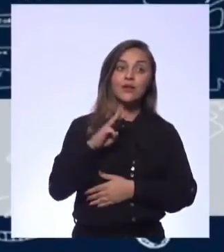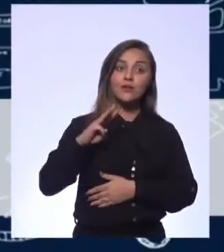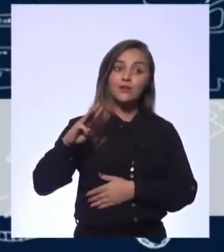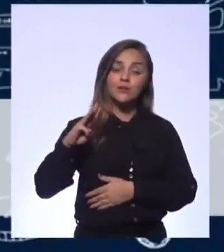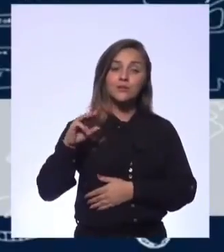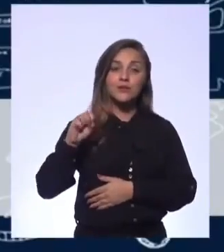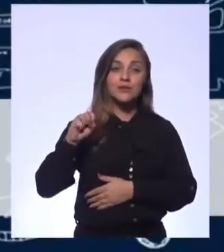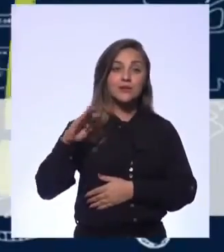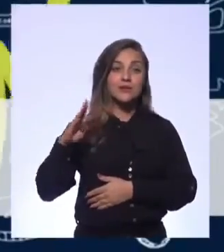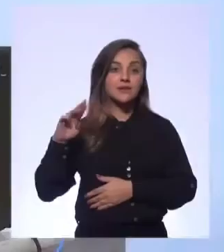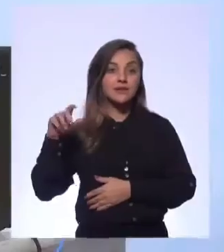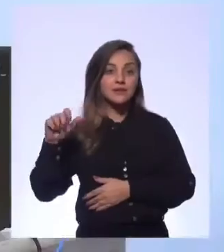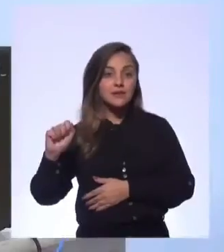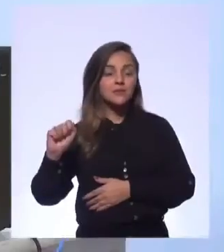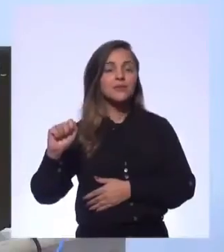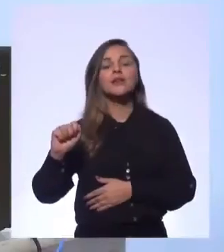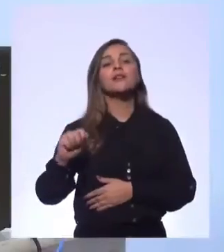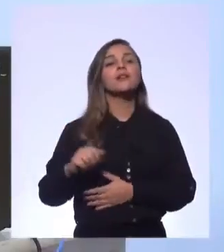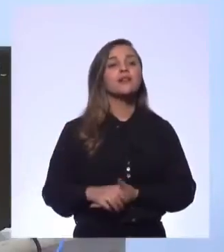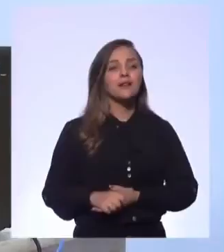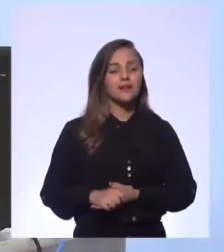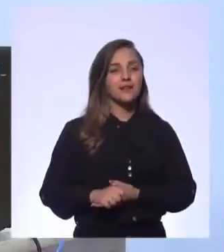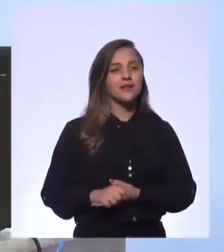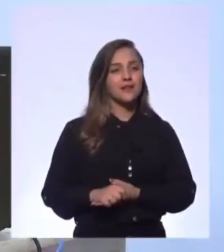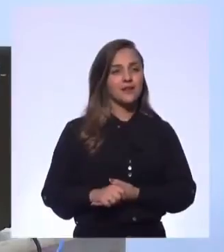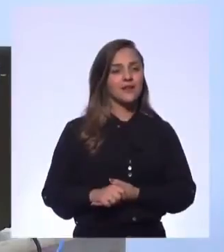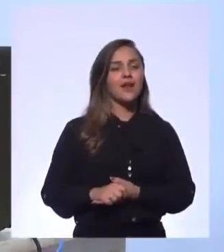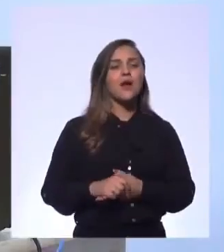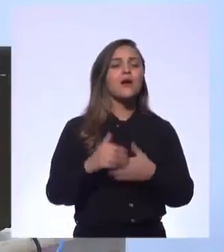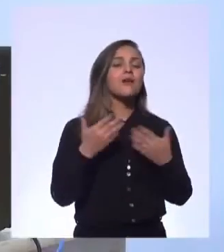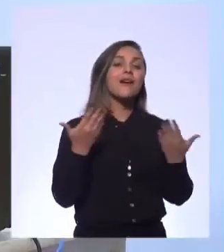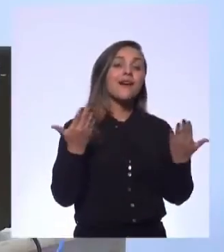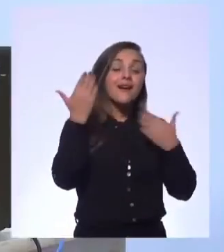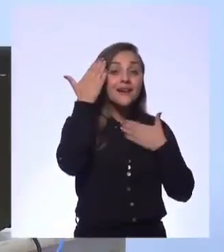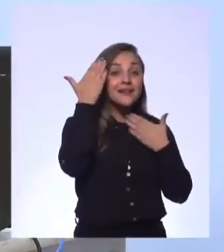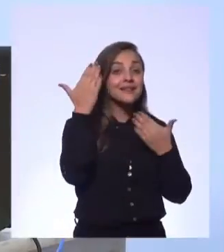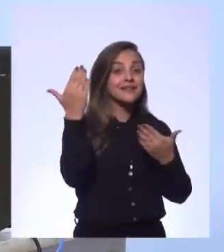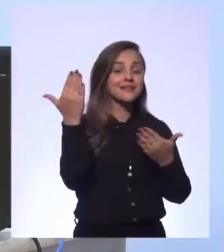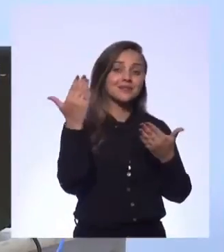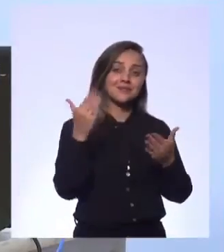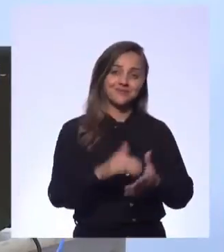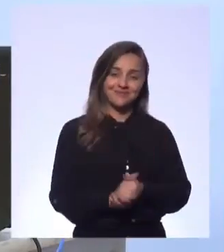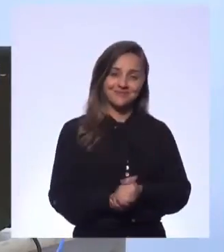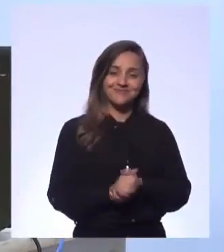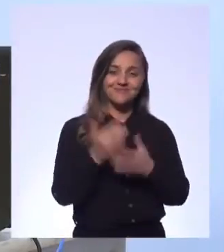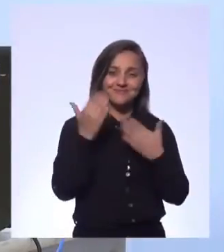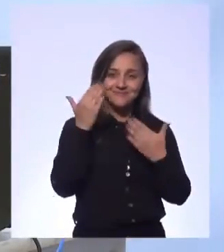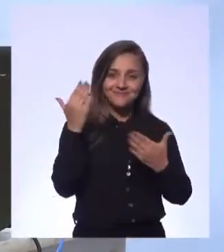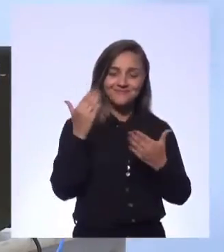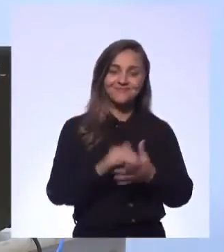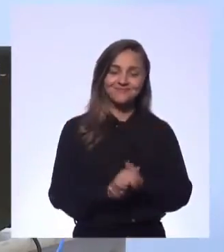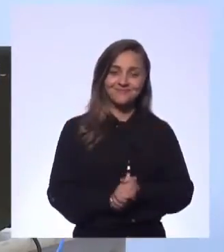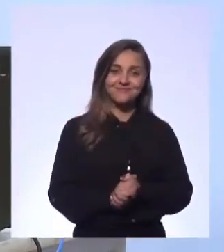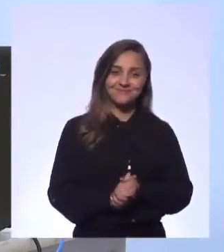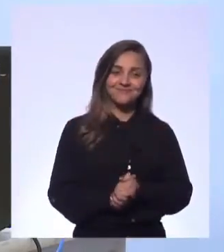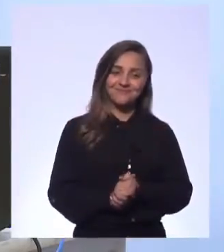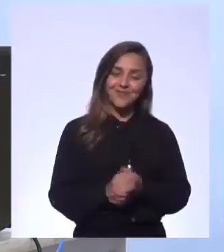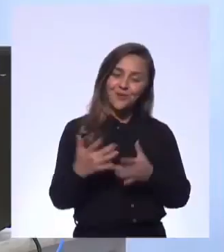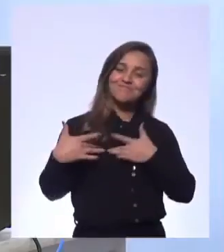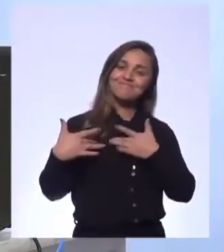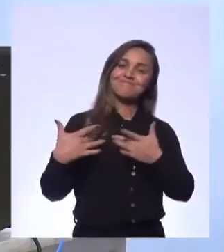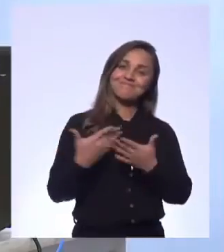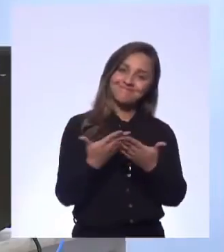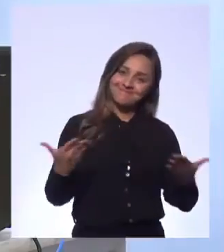depois levar esse conteúdo conosco. Perfeito? Mais uma vez, agradecemos. obrigado e eu sigo à disposição de